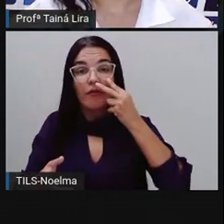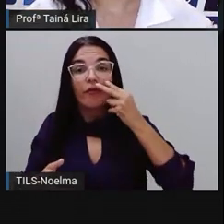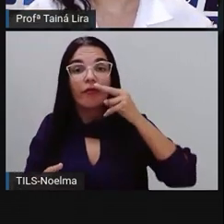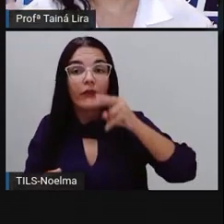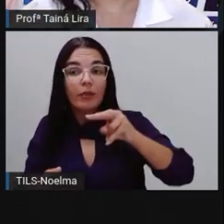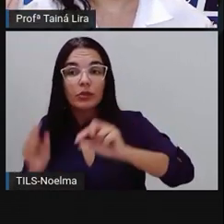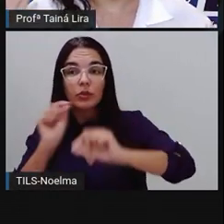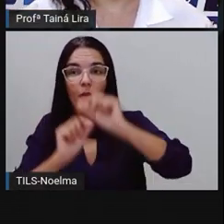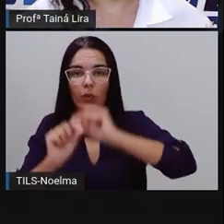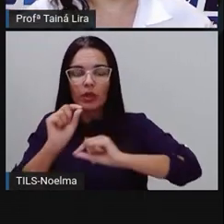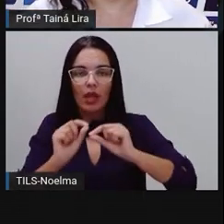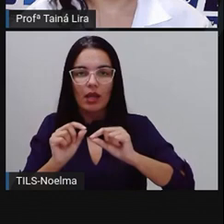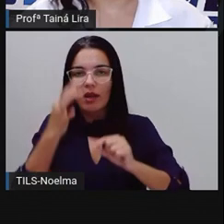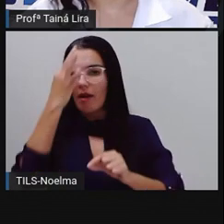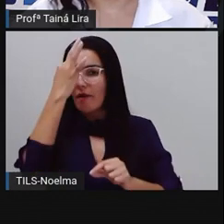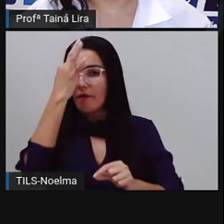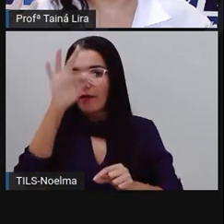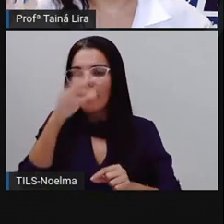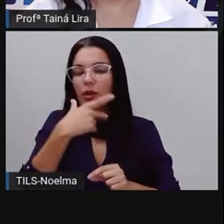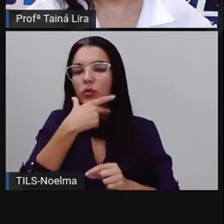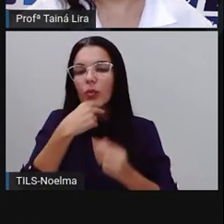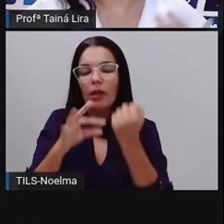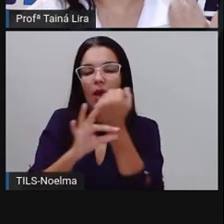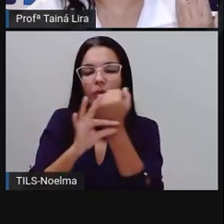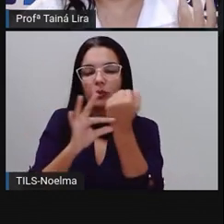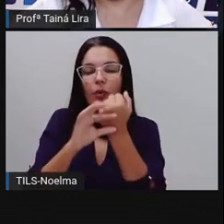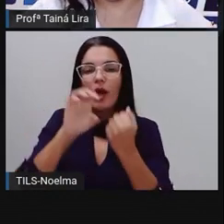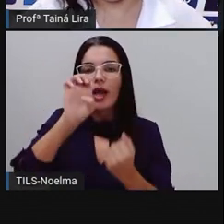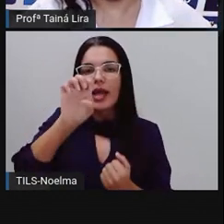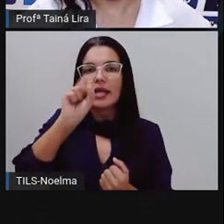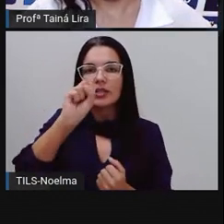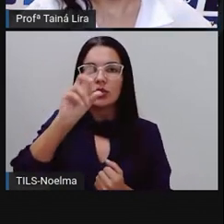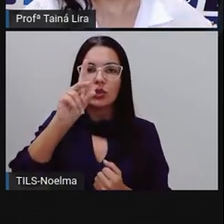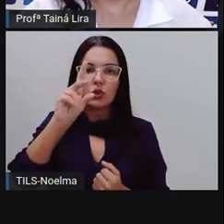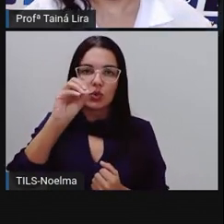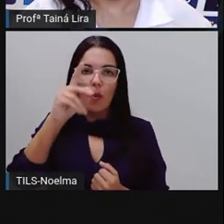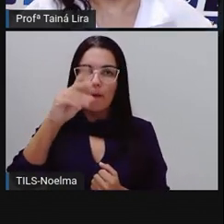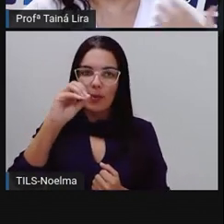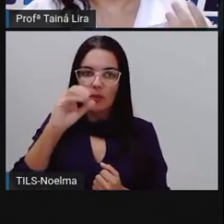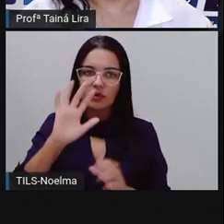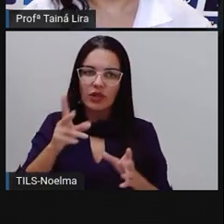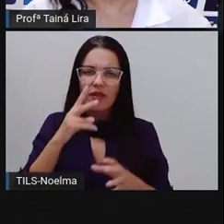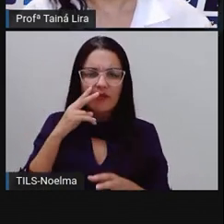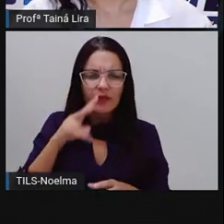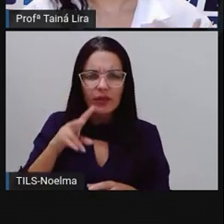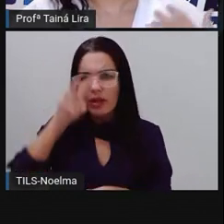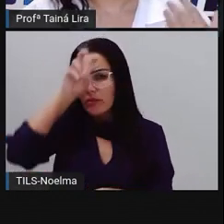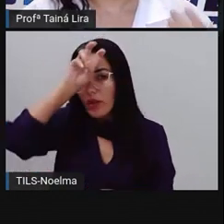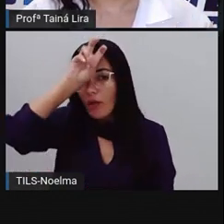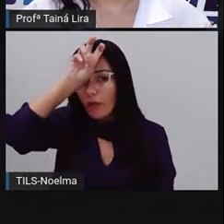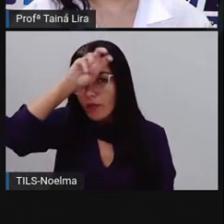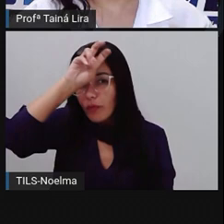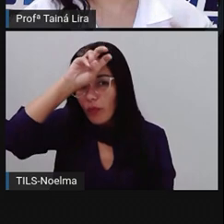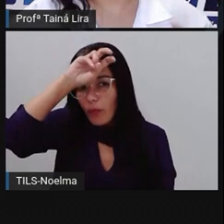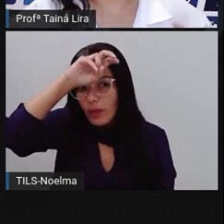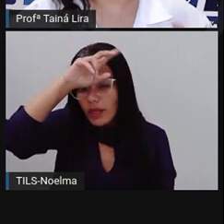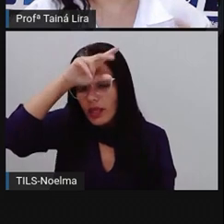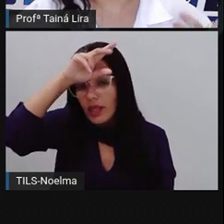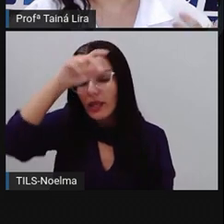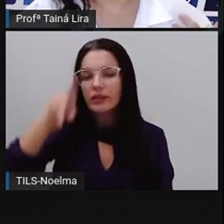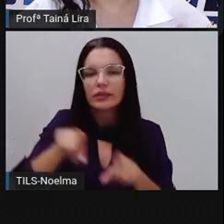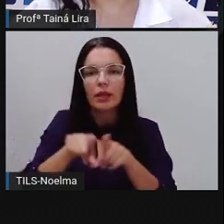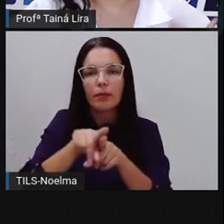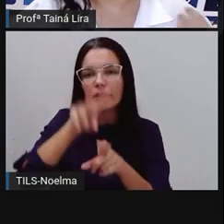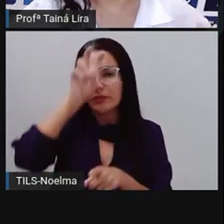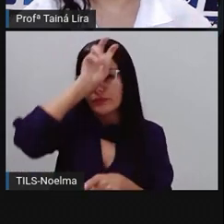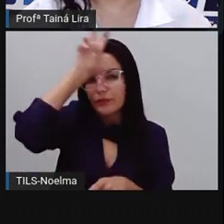uma fábula de Exopo que foi a cigarra e a formiga, tá? E agora nós temos essa fábula